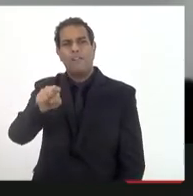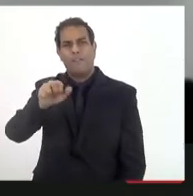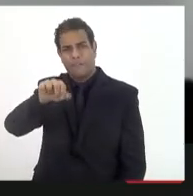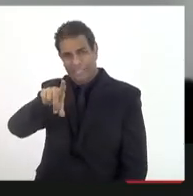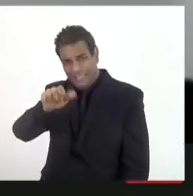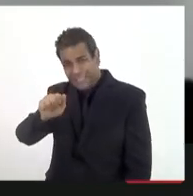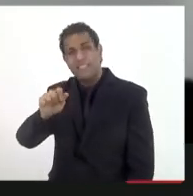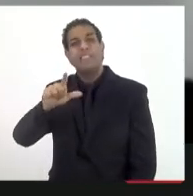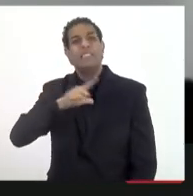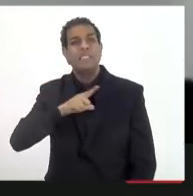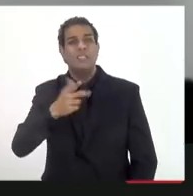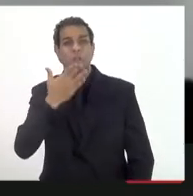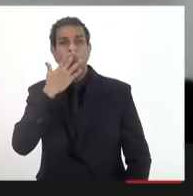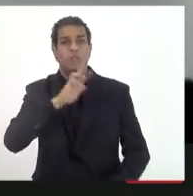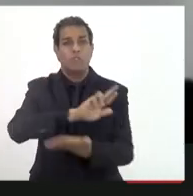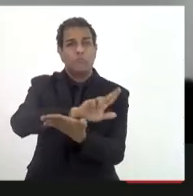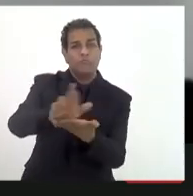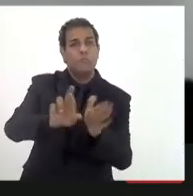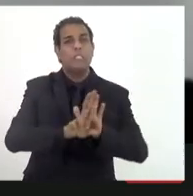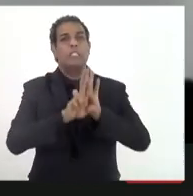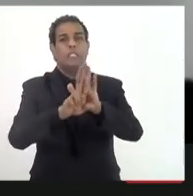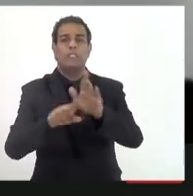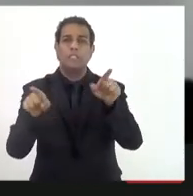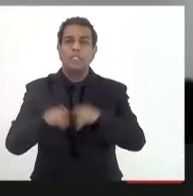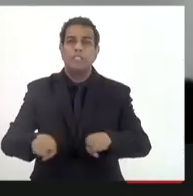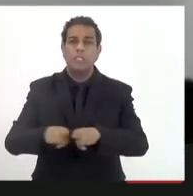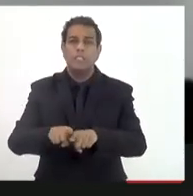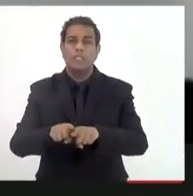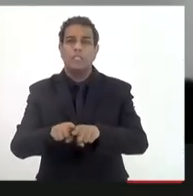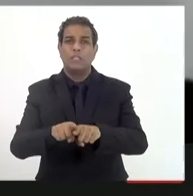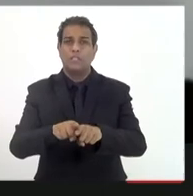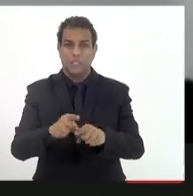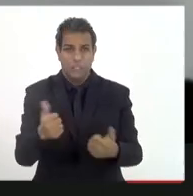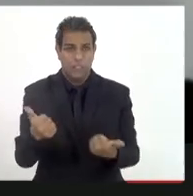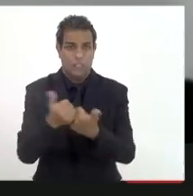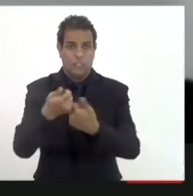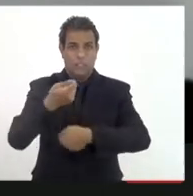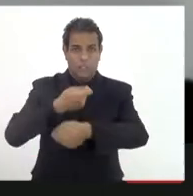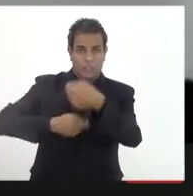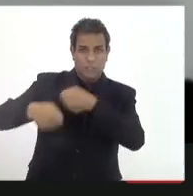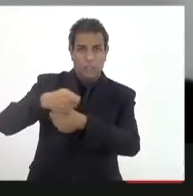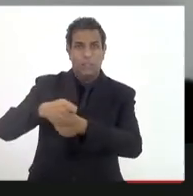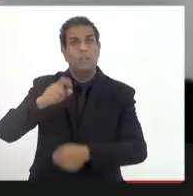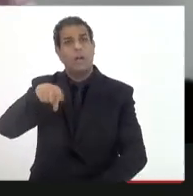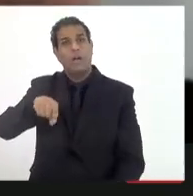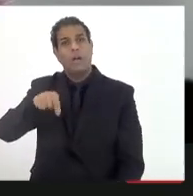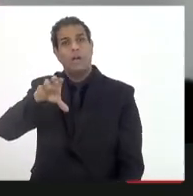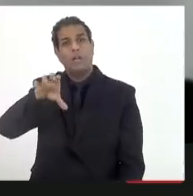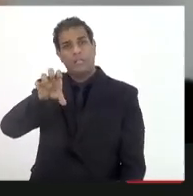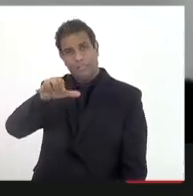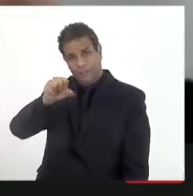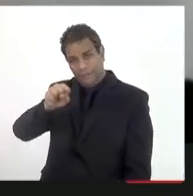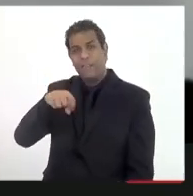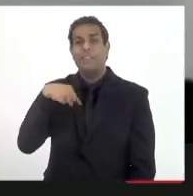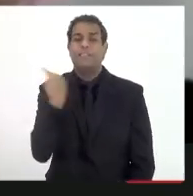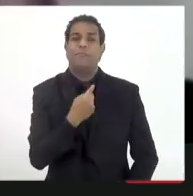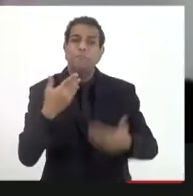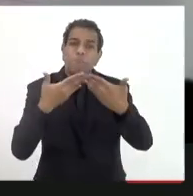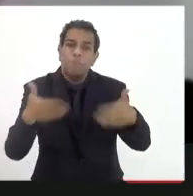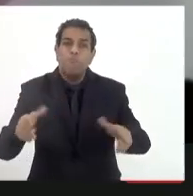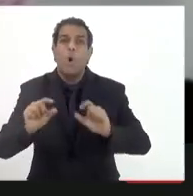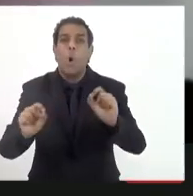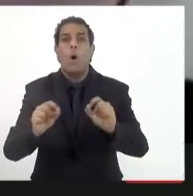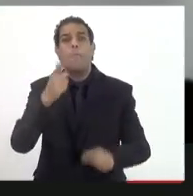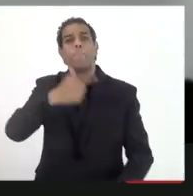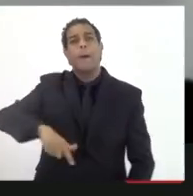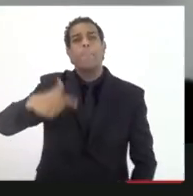com múltiplas representações, mas eu acho que a administração do fundo tem que ser mesmo a CFAZ, essa brecha aí de dizer ou